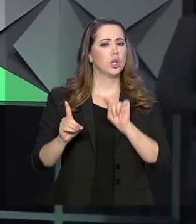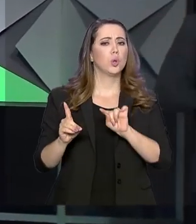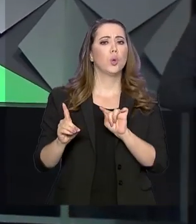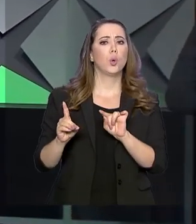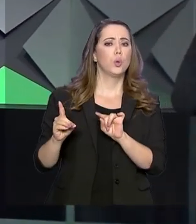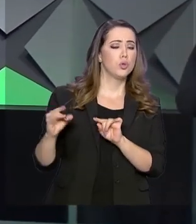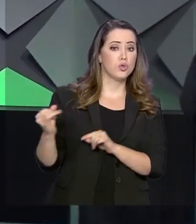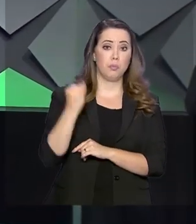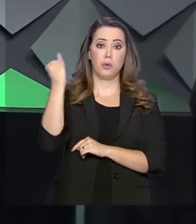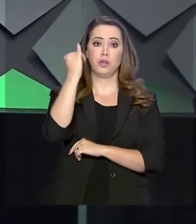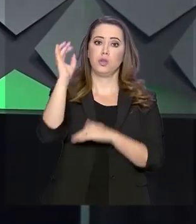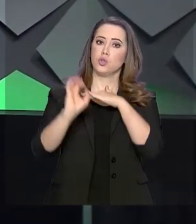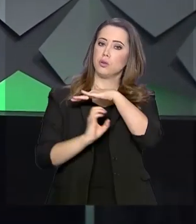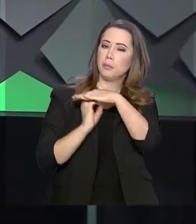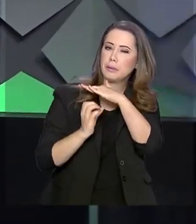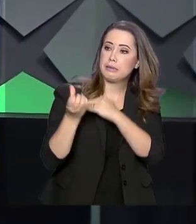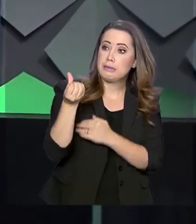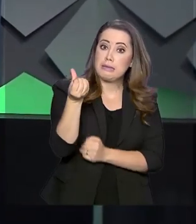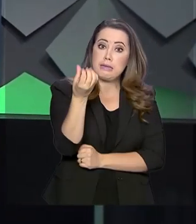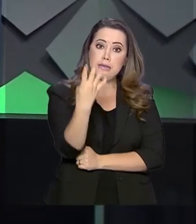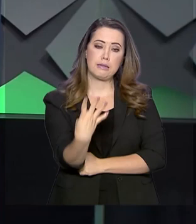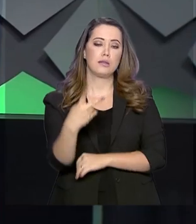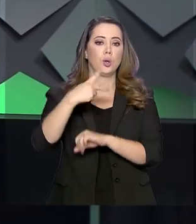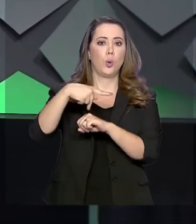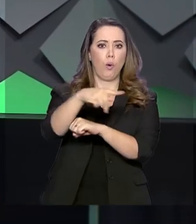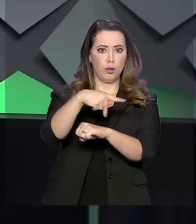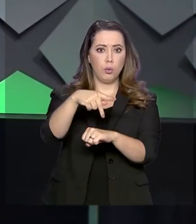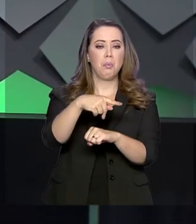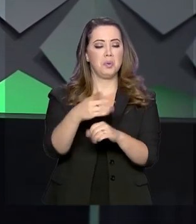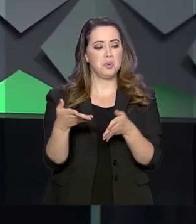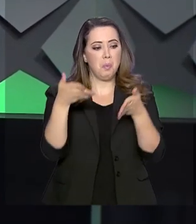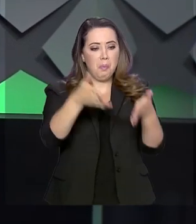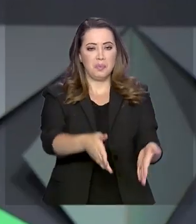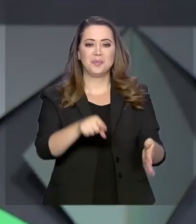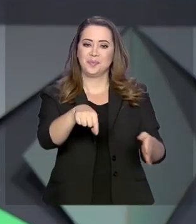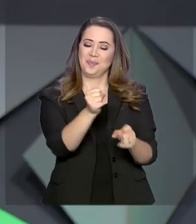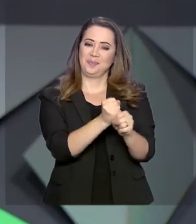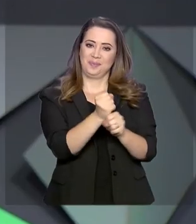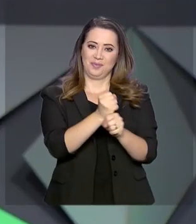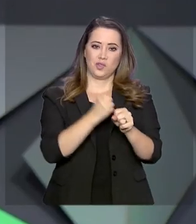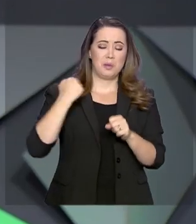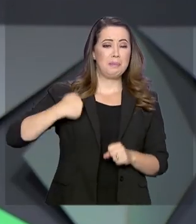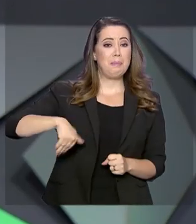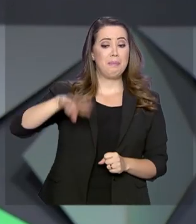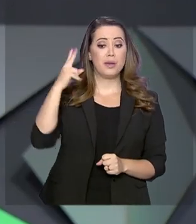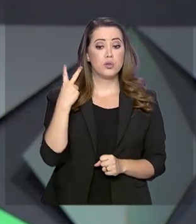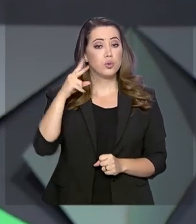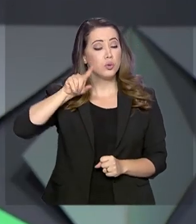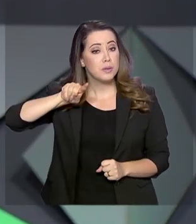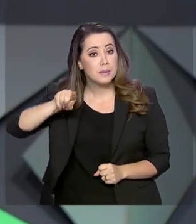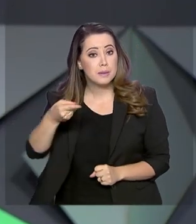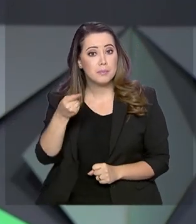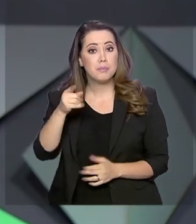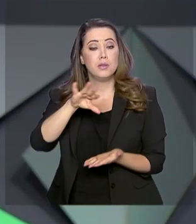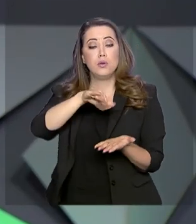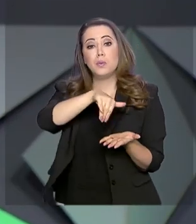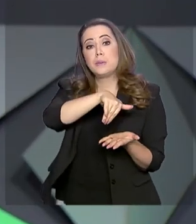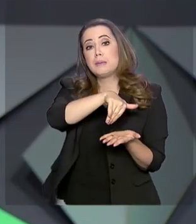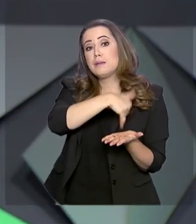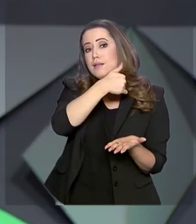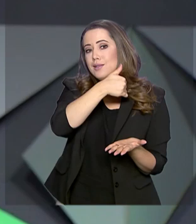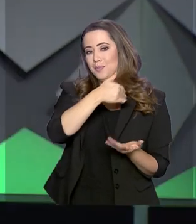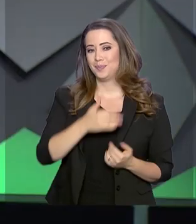grandes empresas de 64 países participam do evento este ano. São mais de 2.200 inscritos,